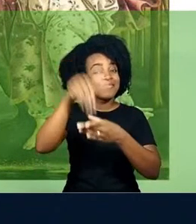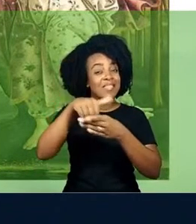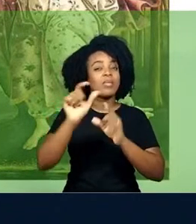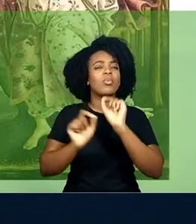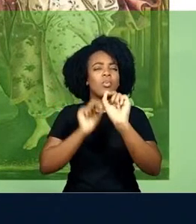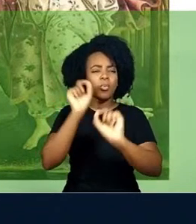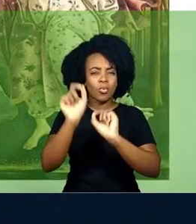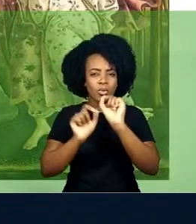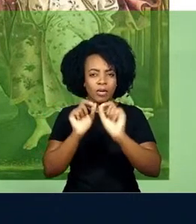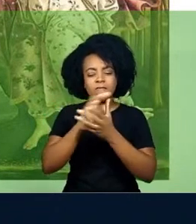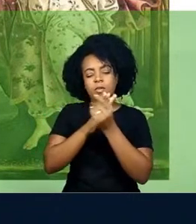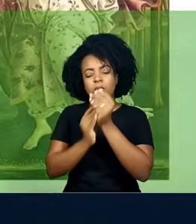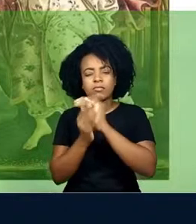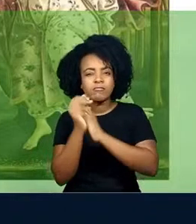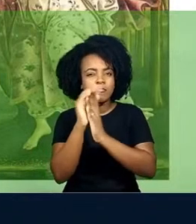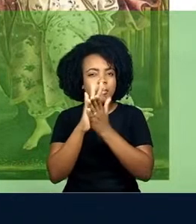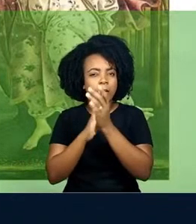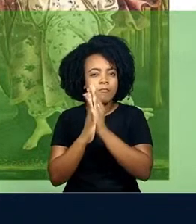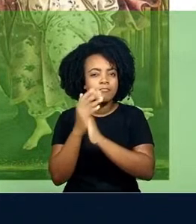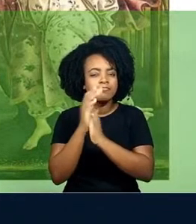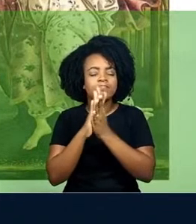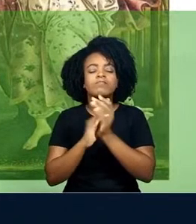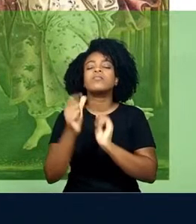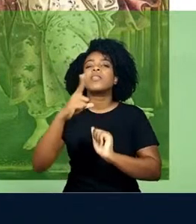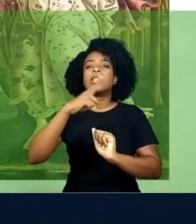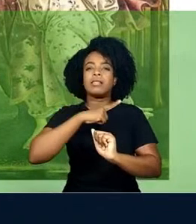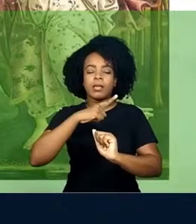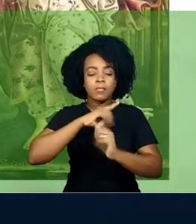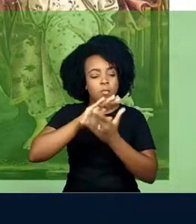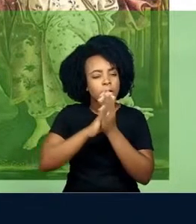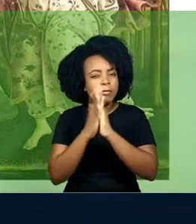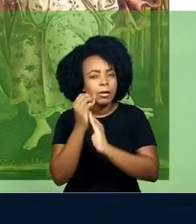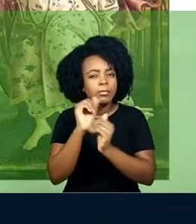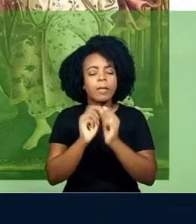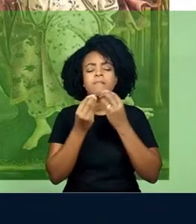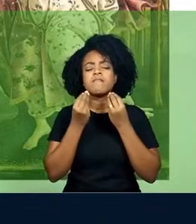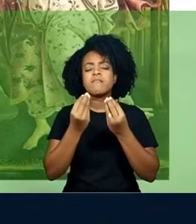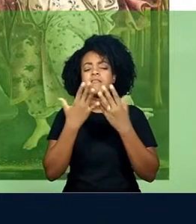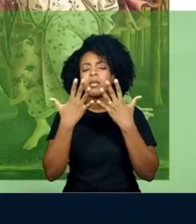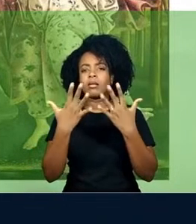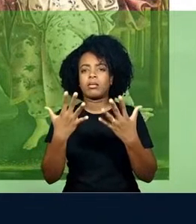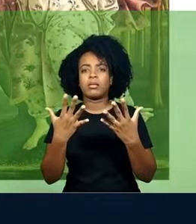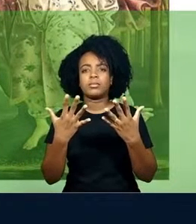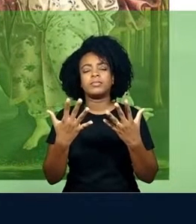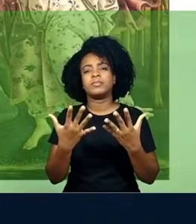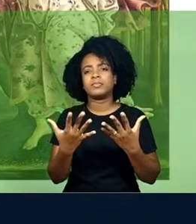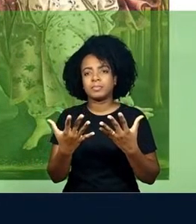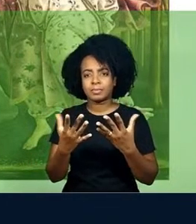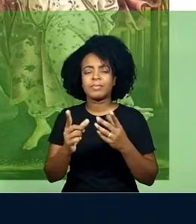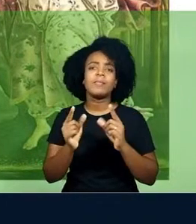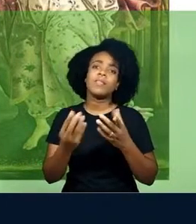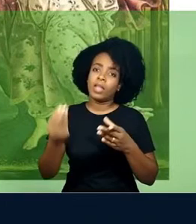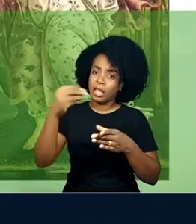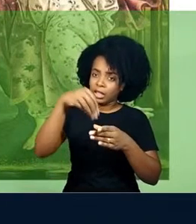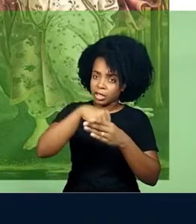capacidade dessas relações entre os indivíduos é que se constitui